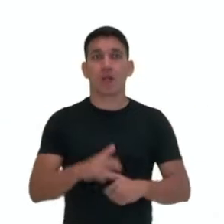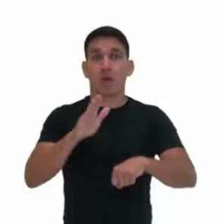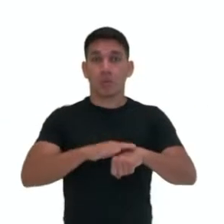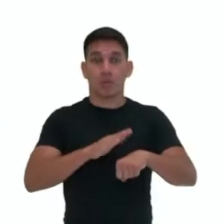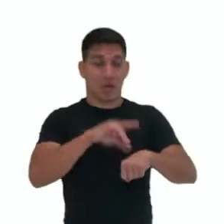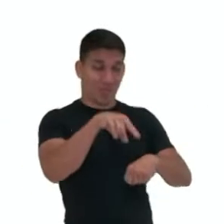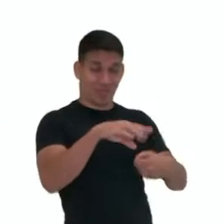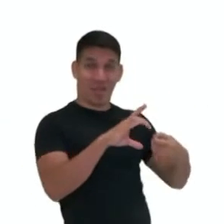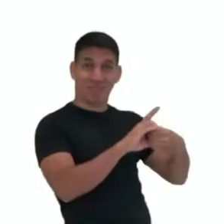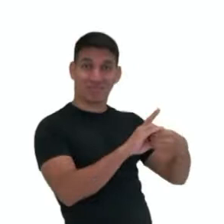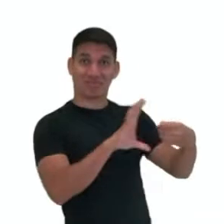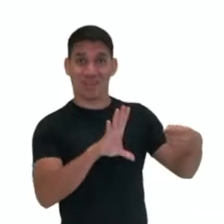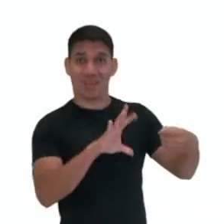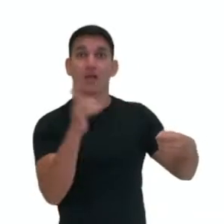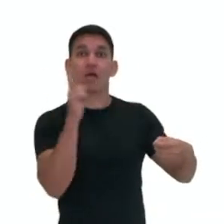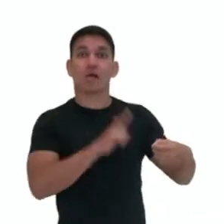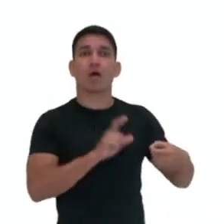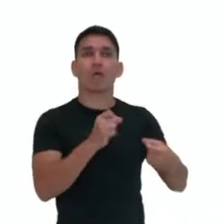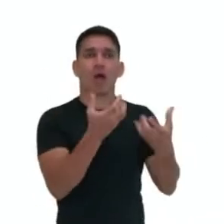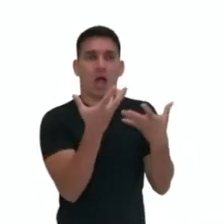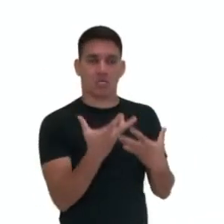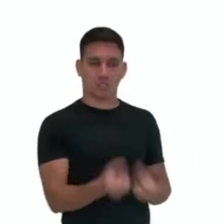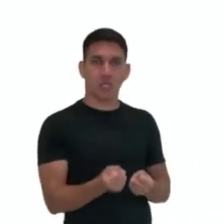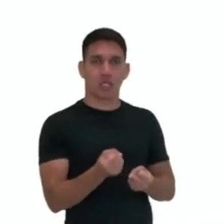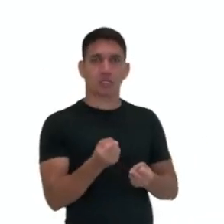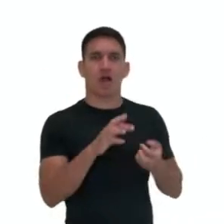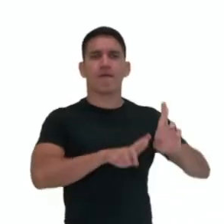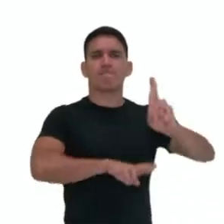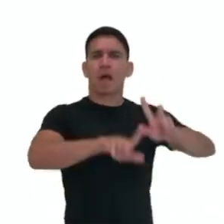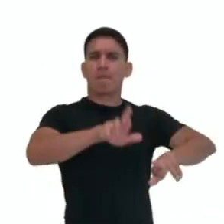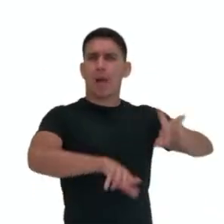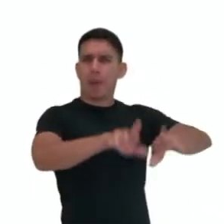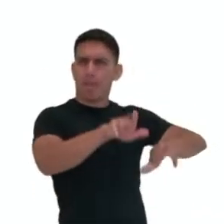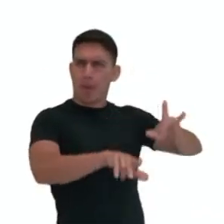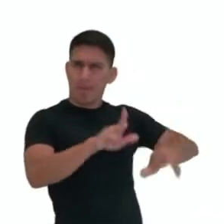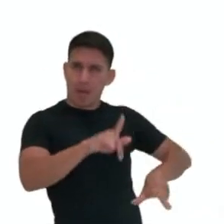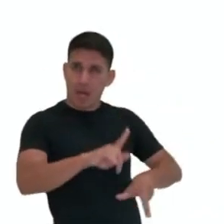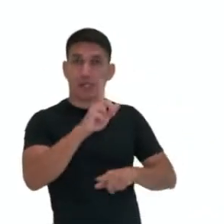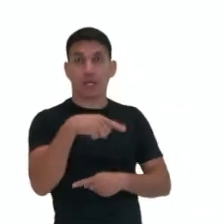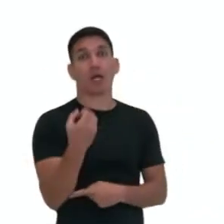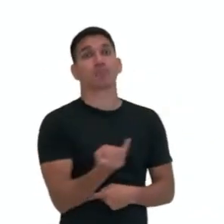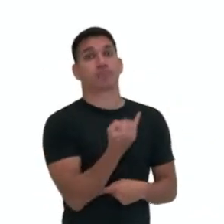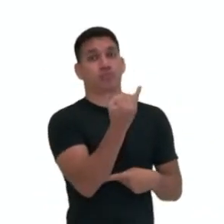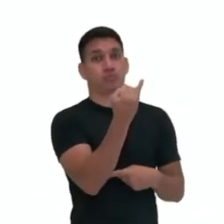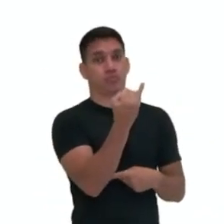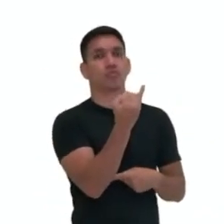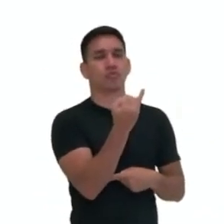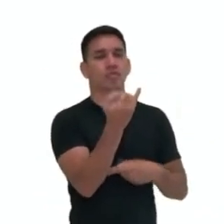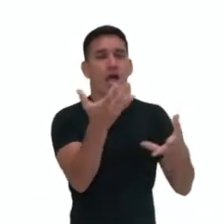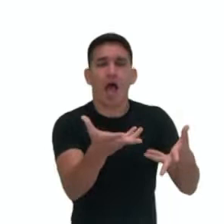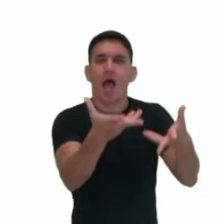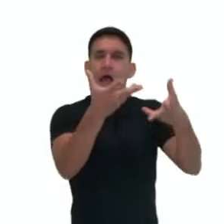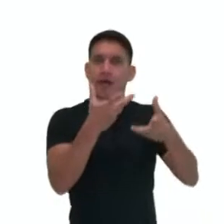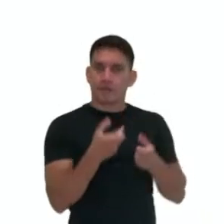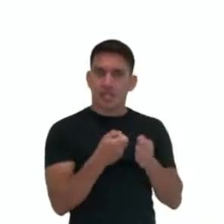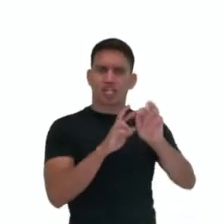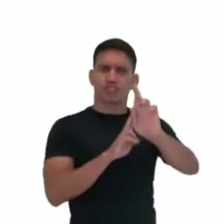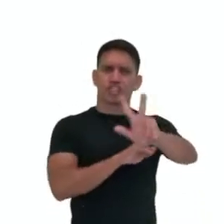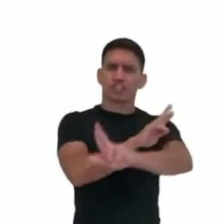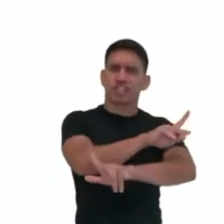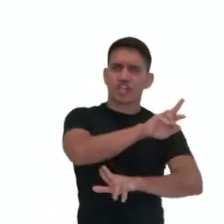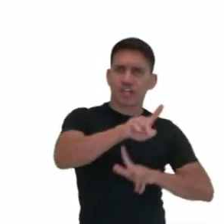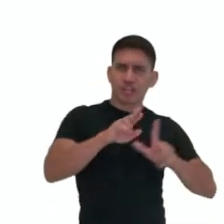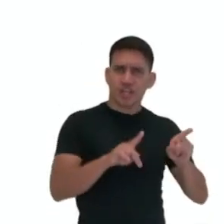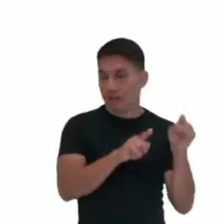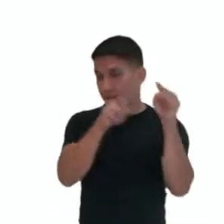democracias há a admissão de uma heterogeneidade essencial, o acolhimento às diferenças,